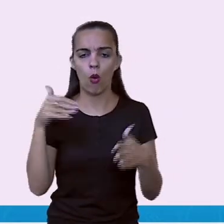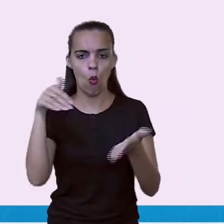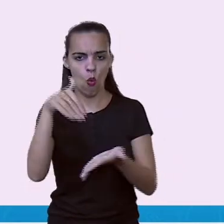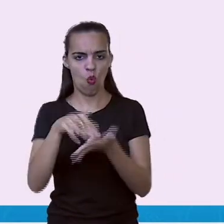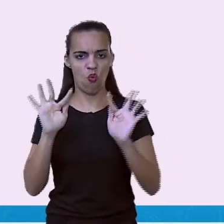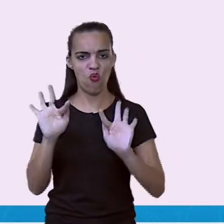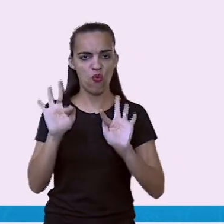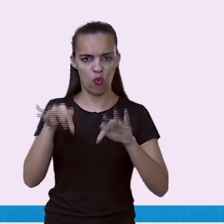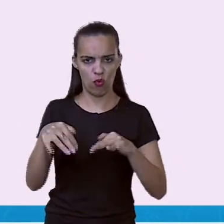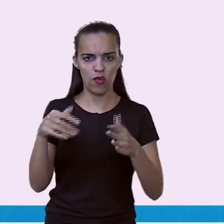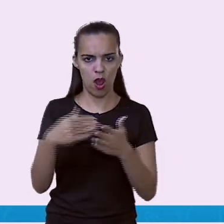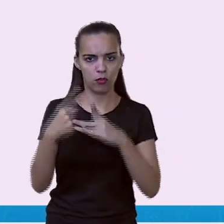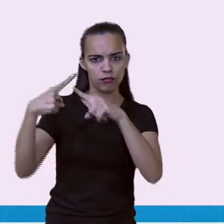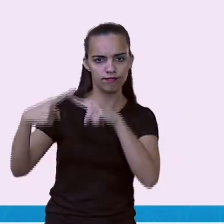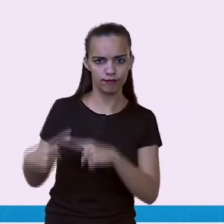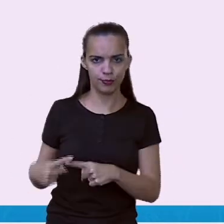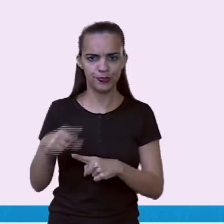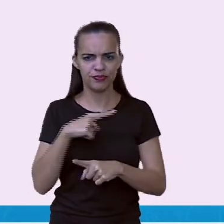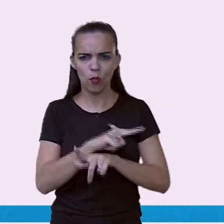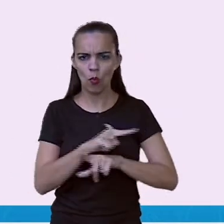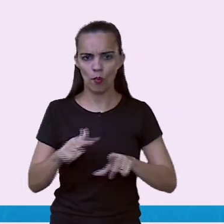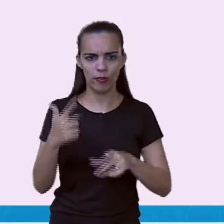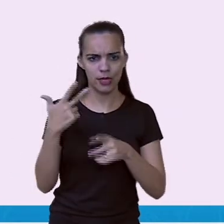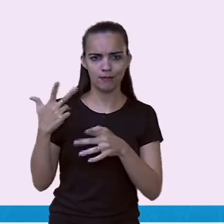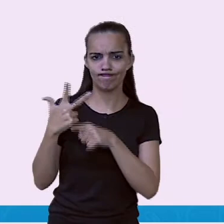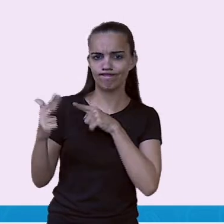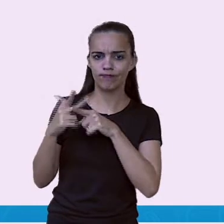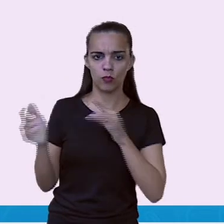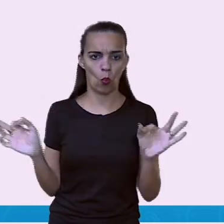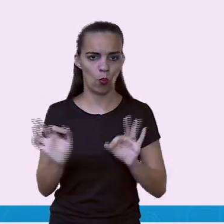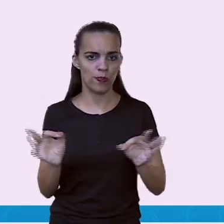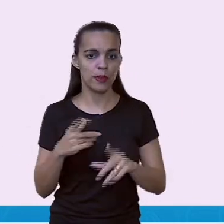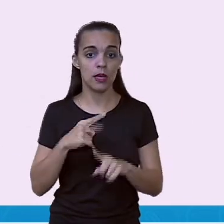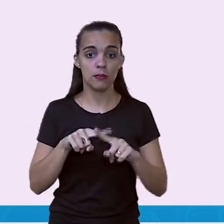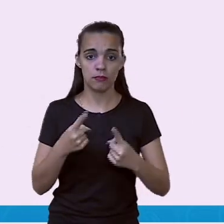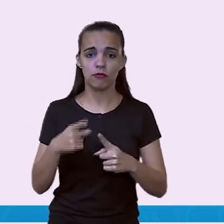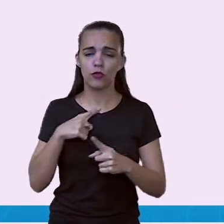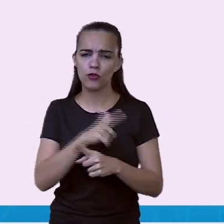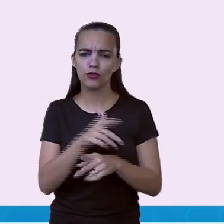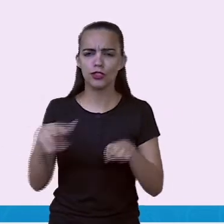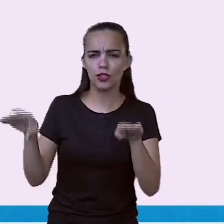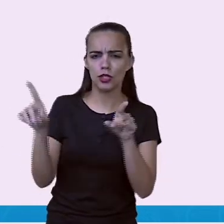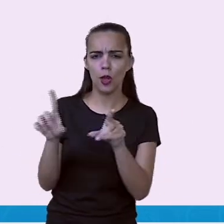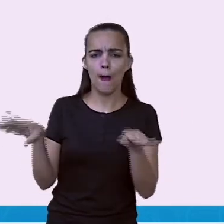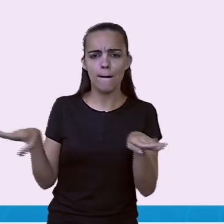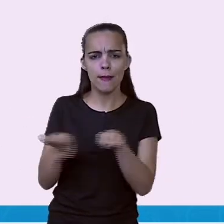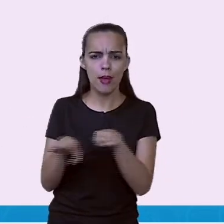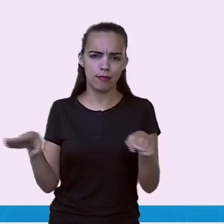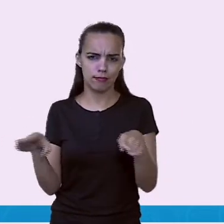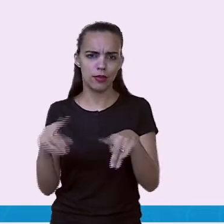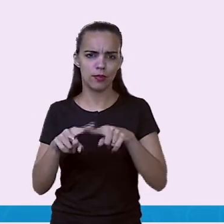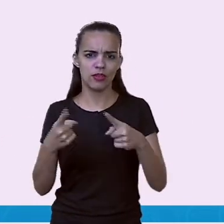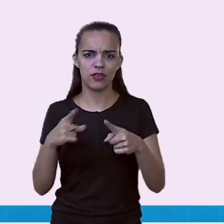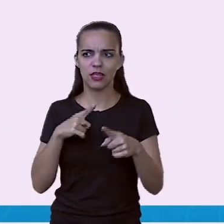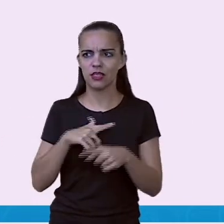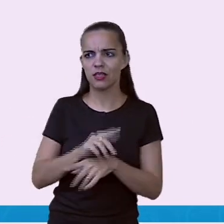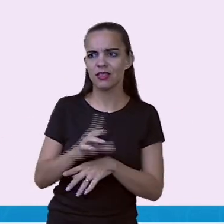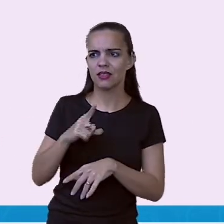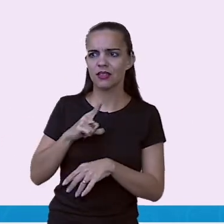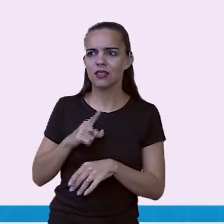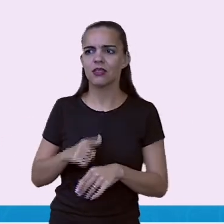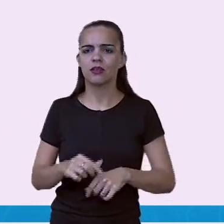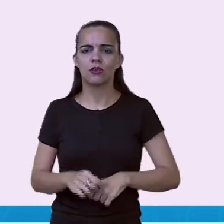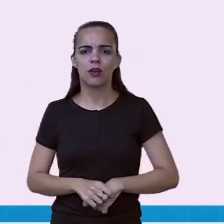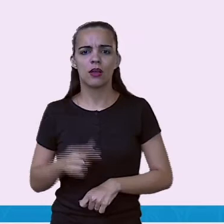fase através da definição por pênaltis para estar quase no topo. O Peru conquistou